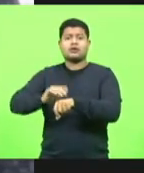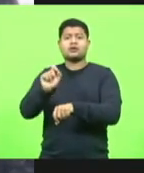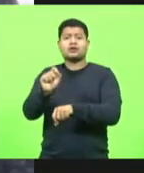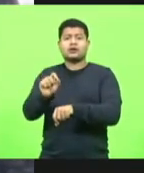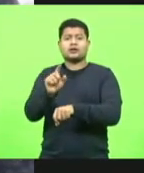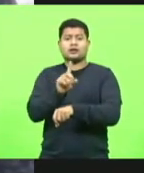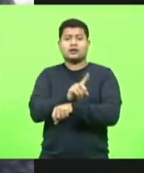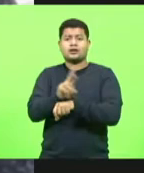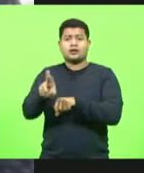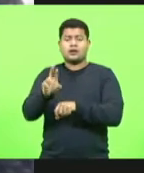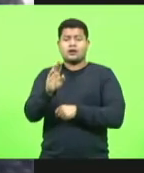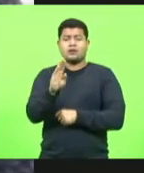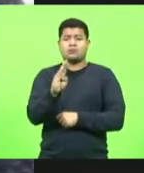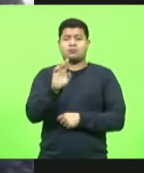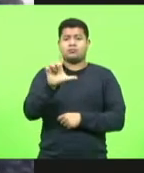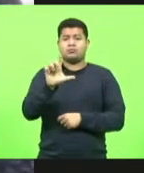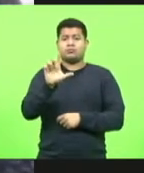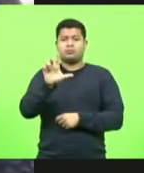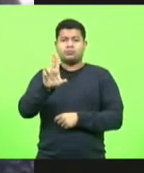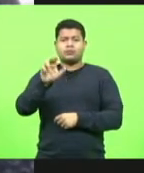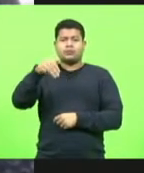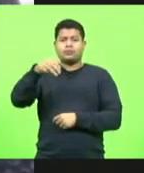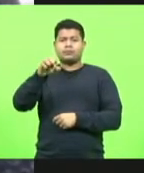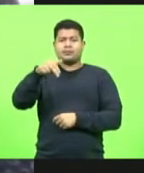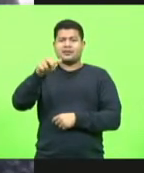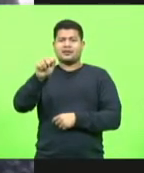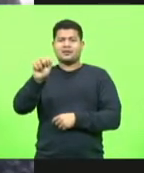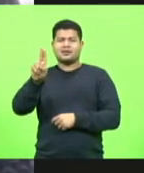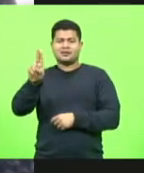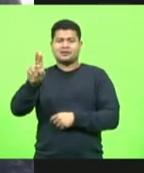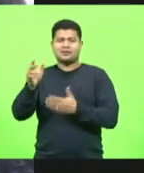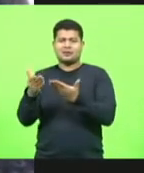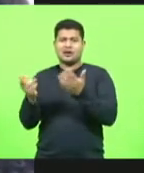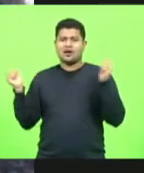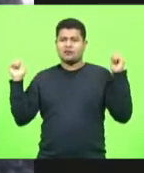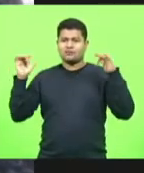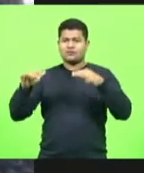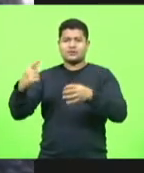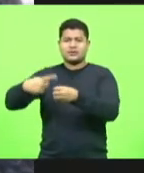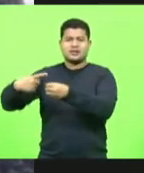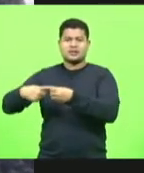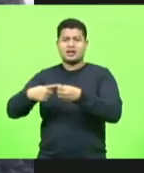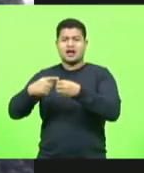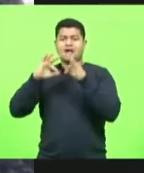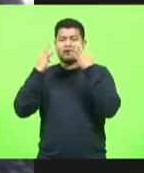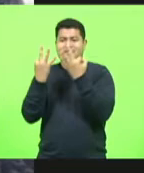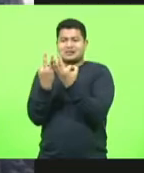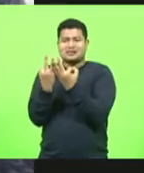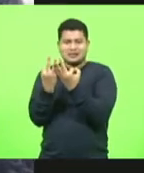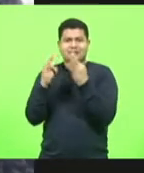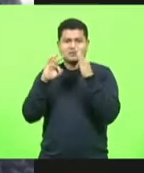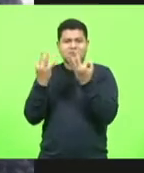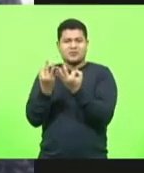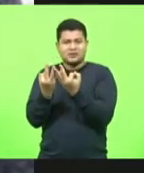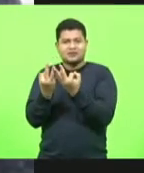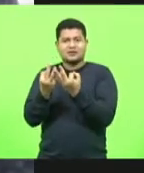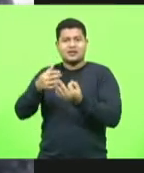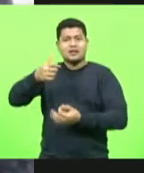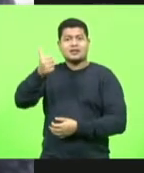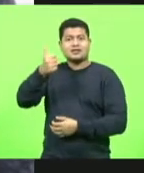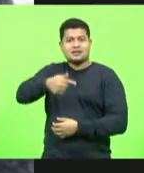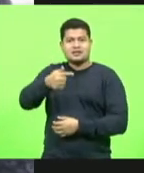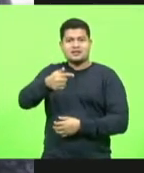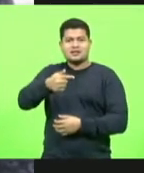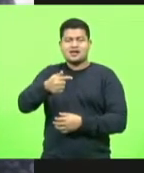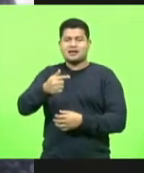luterano, que era evangélico, ele que chegou aqui com 17 famílias luteranas, evangélicas. Então, Blumenau foi fundada por